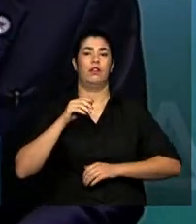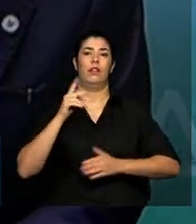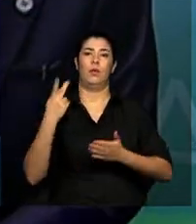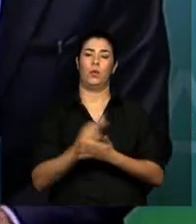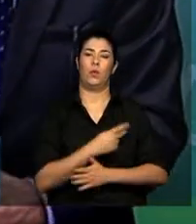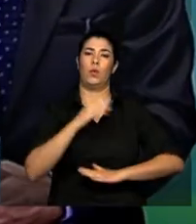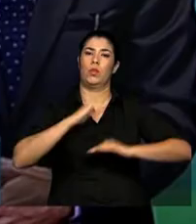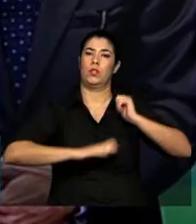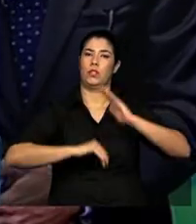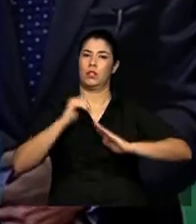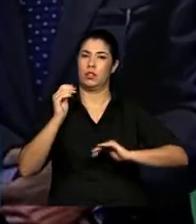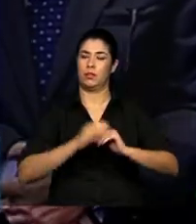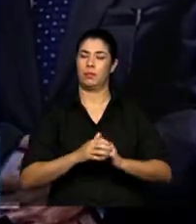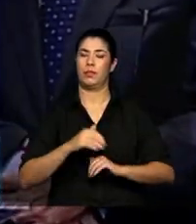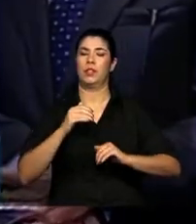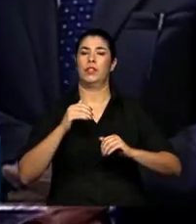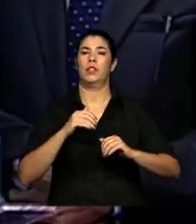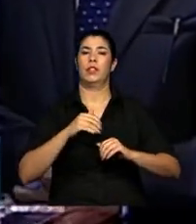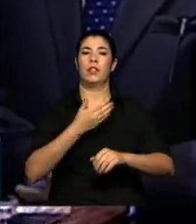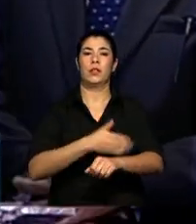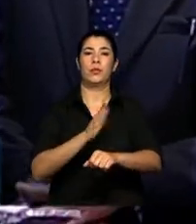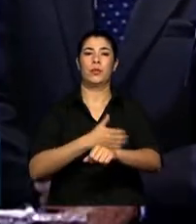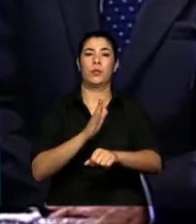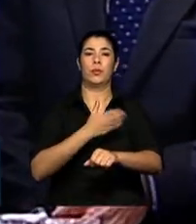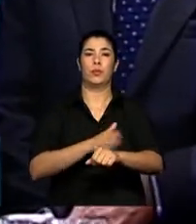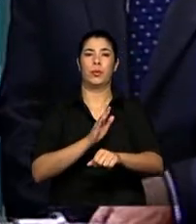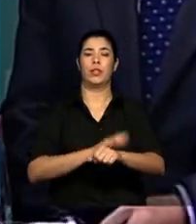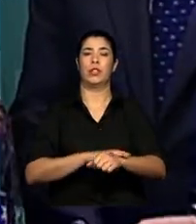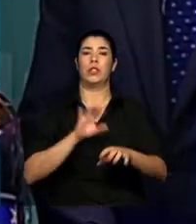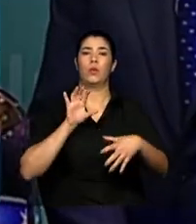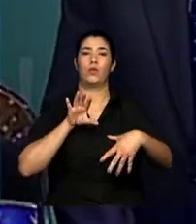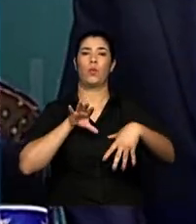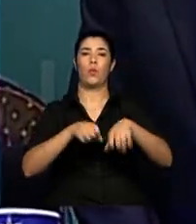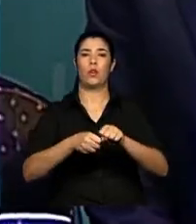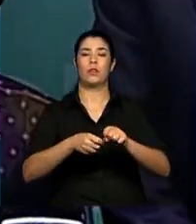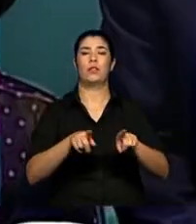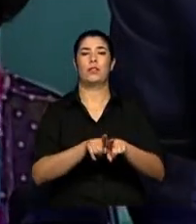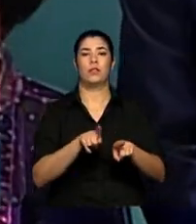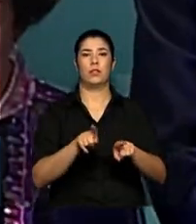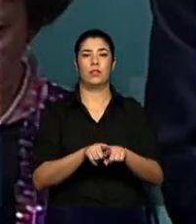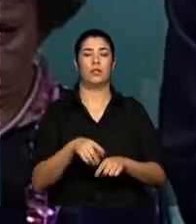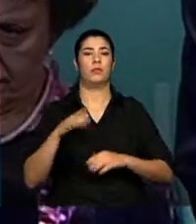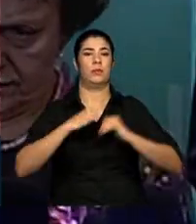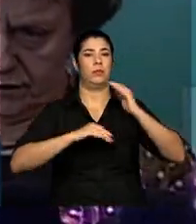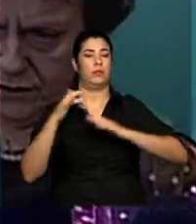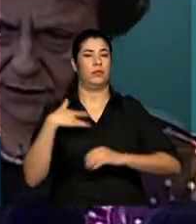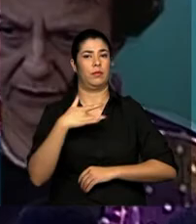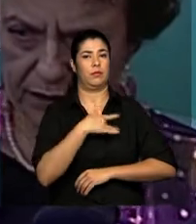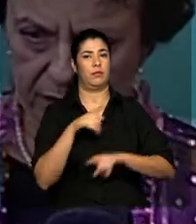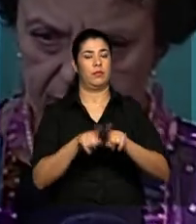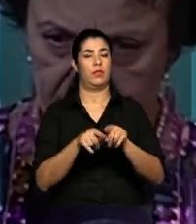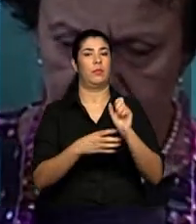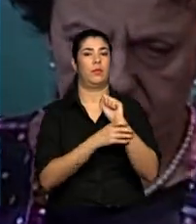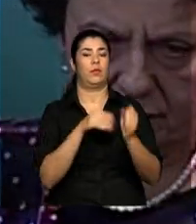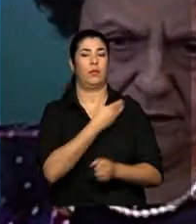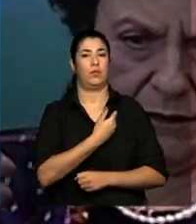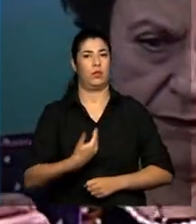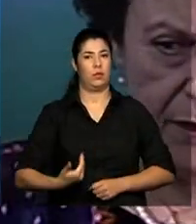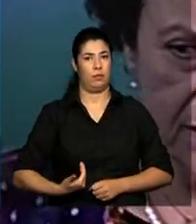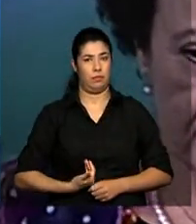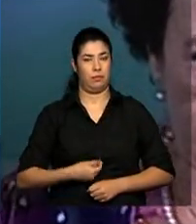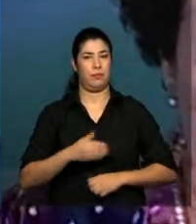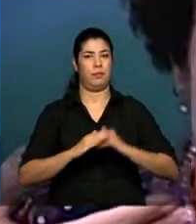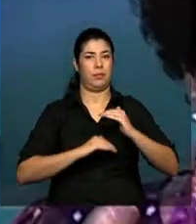área da segurança e profissionais da área da saúde, procedimentos operacionais padrão a serem seguidos, para que nós possamos